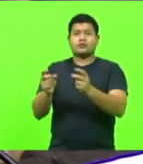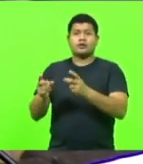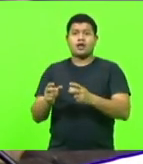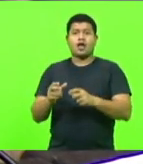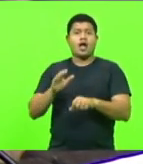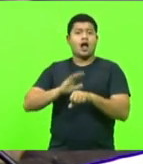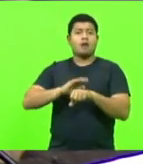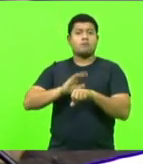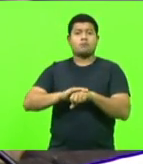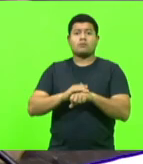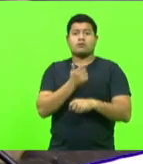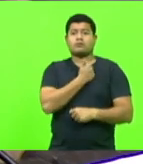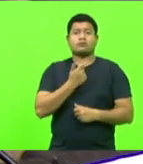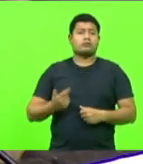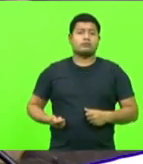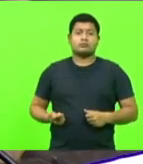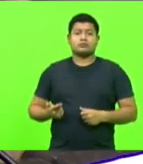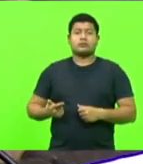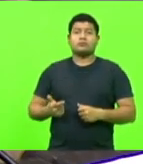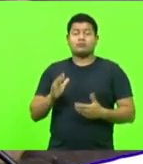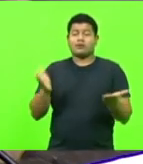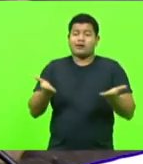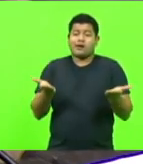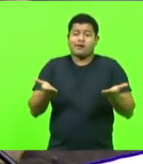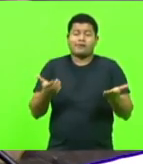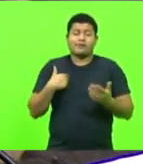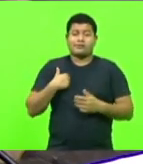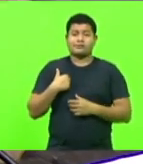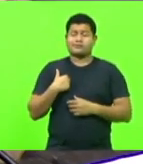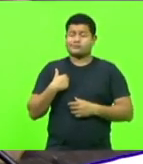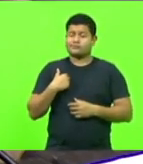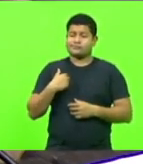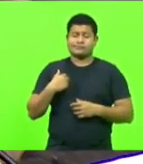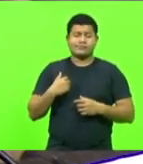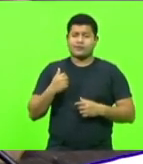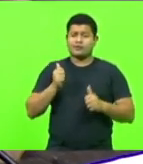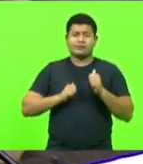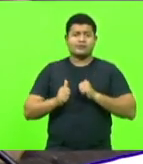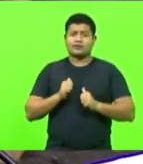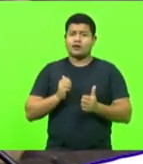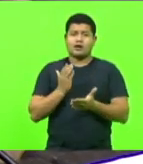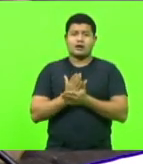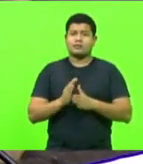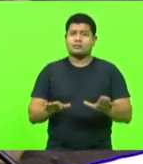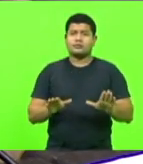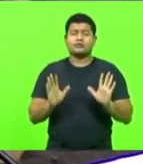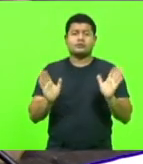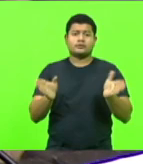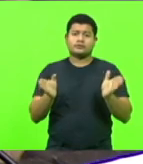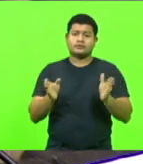deve fazer. Mas eu admito que hoje estou um pouco sem esperanças. Eu não acredito mais na